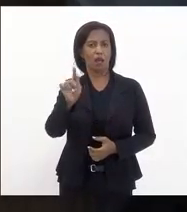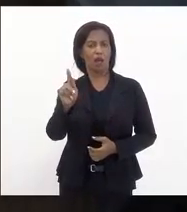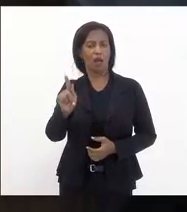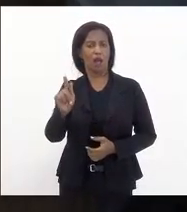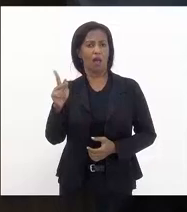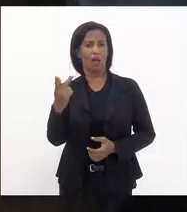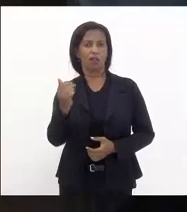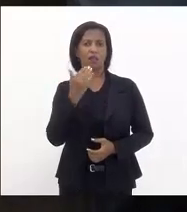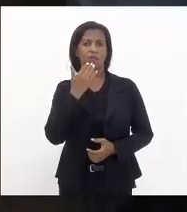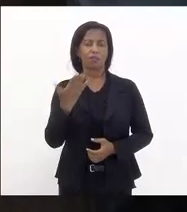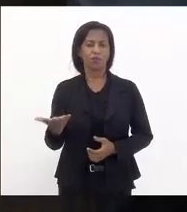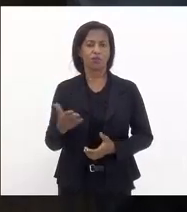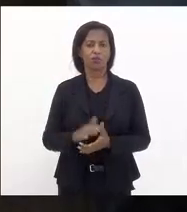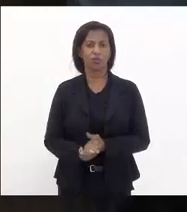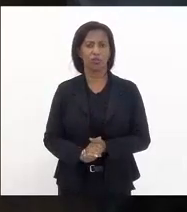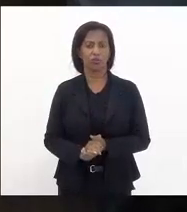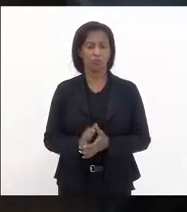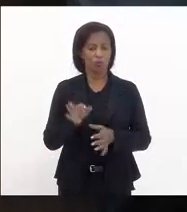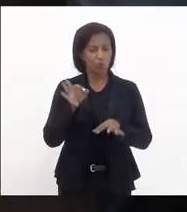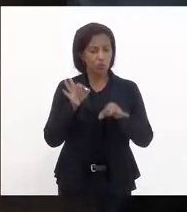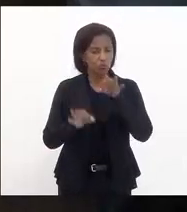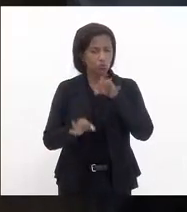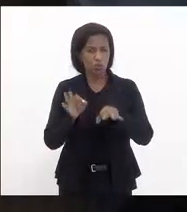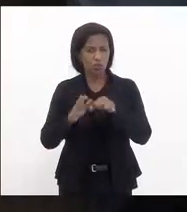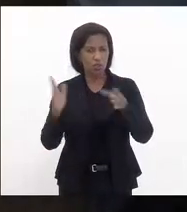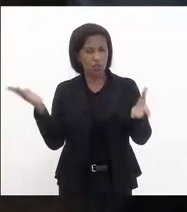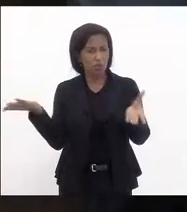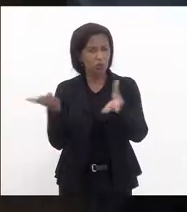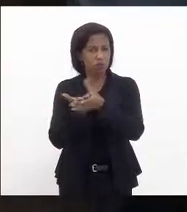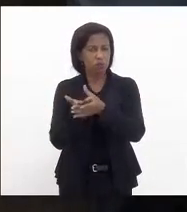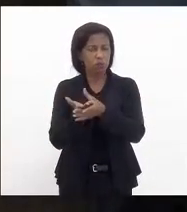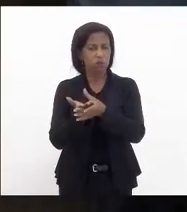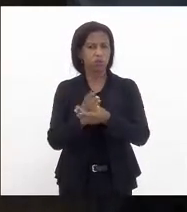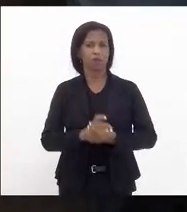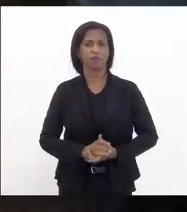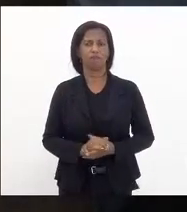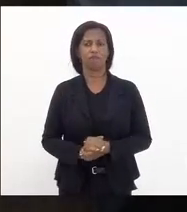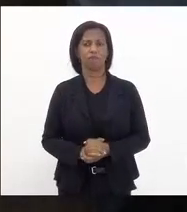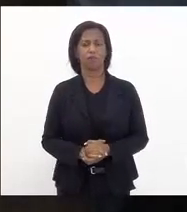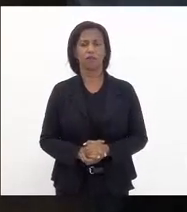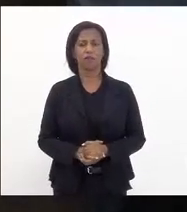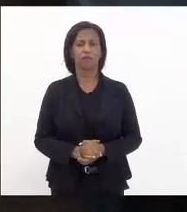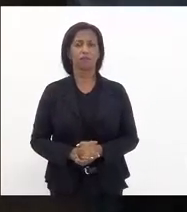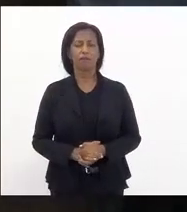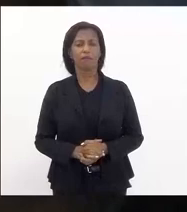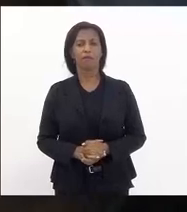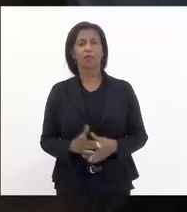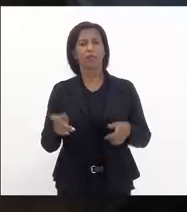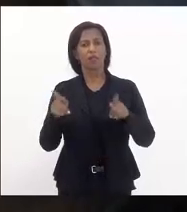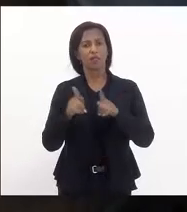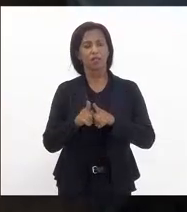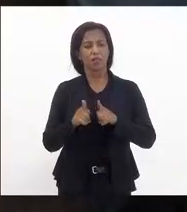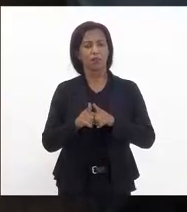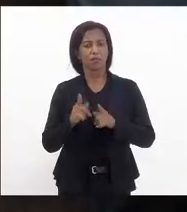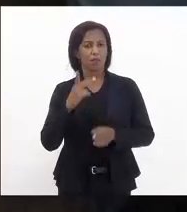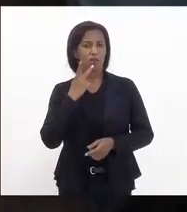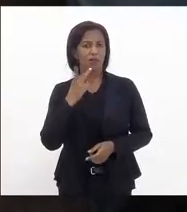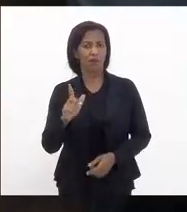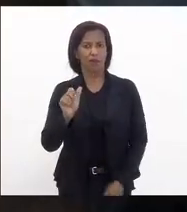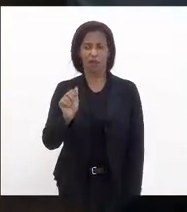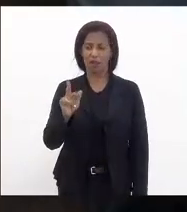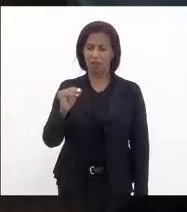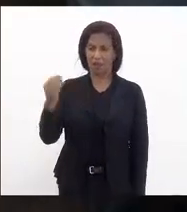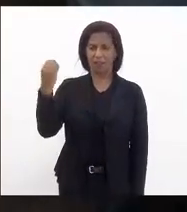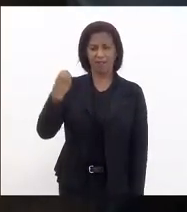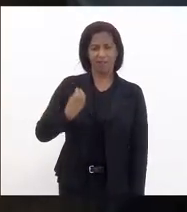justiça no nosso das nossas autoridades e declarar que Agatha está